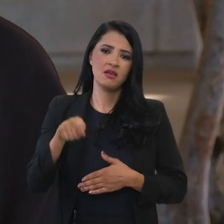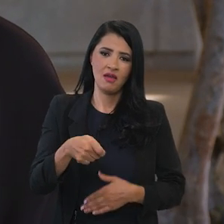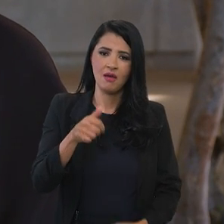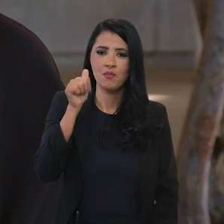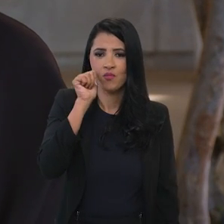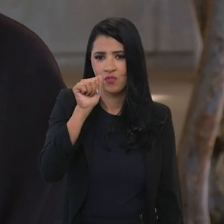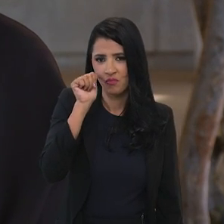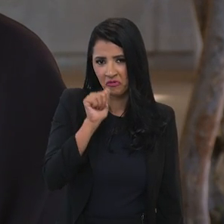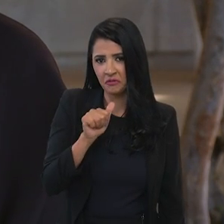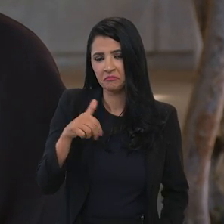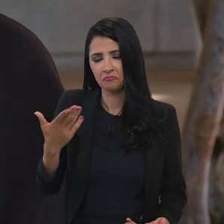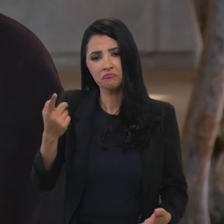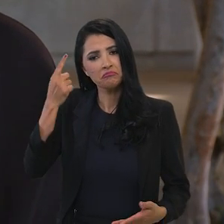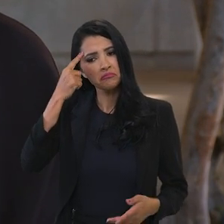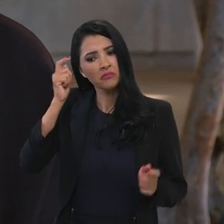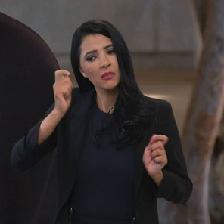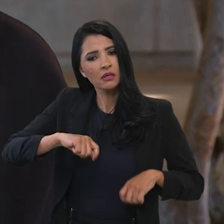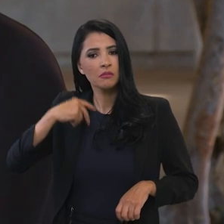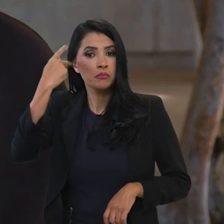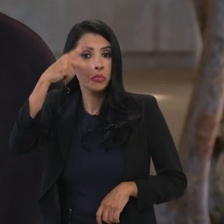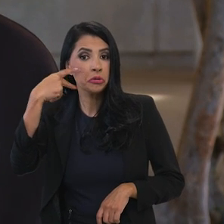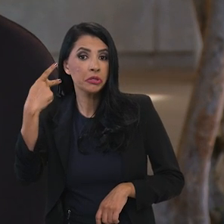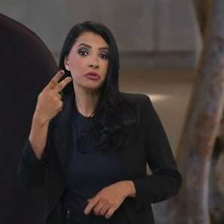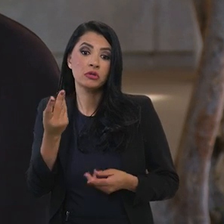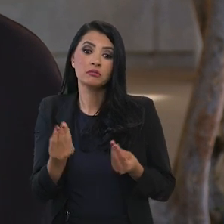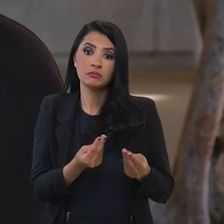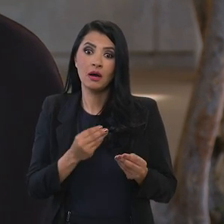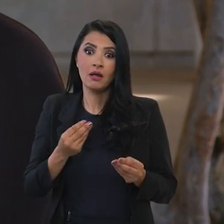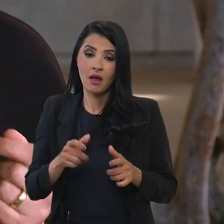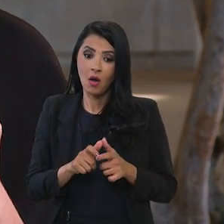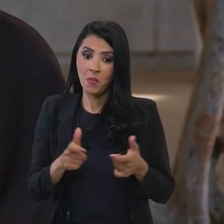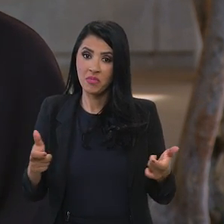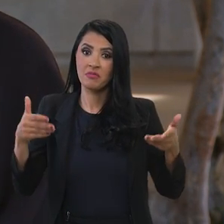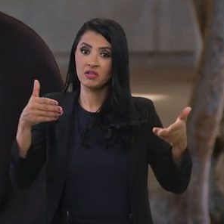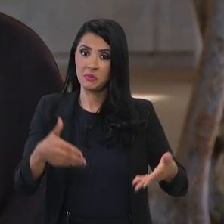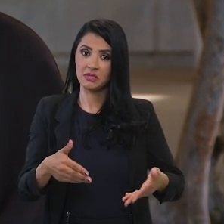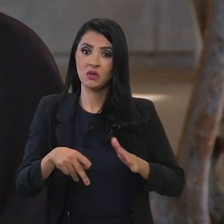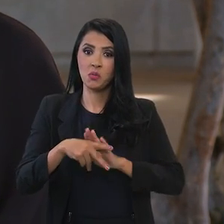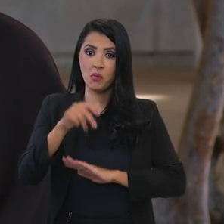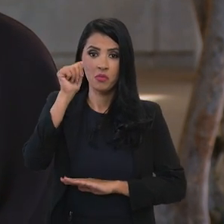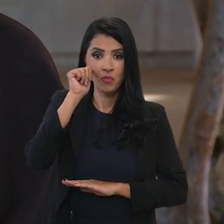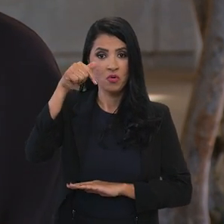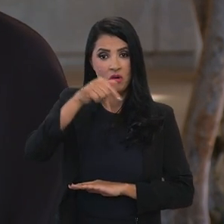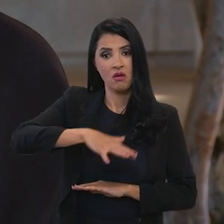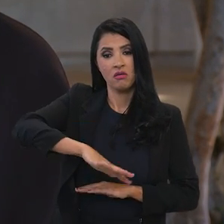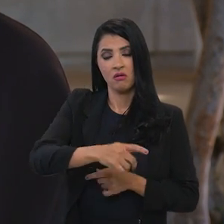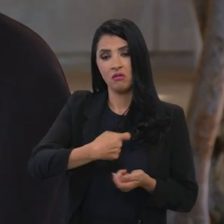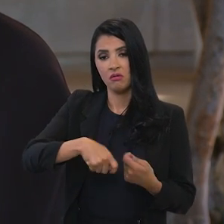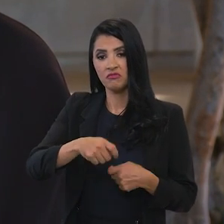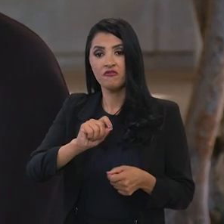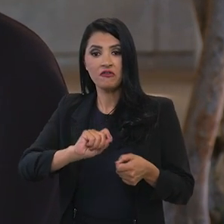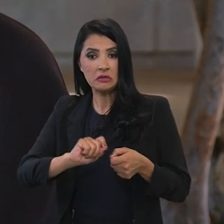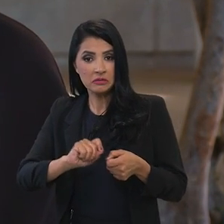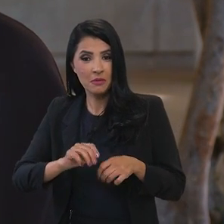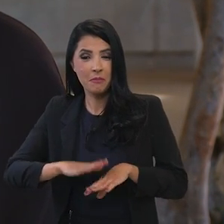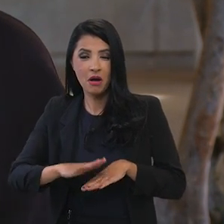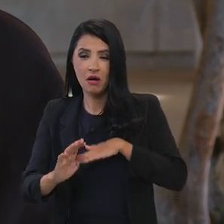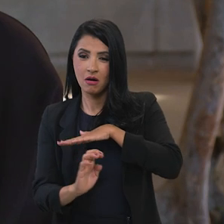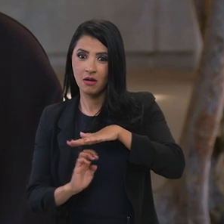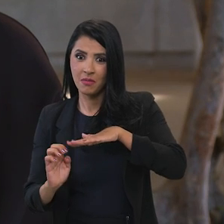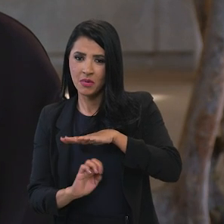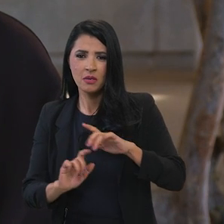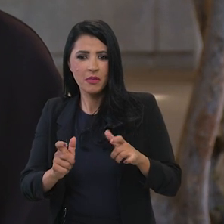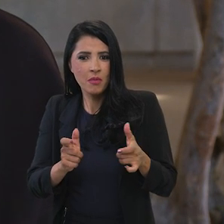nos permite pensar políticas públicas para aumentar a participação das mulheres no comércio ao fazer com que mais empresas de pequeno porte